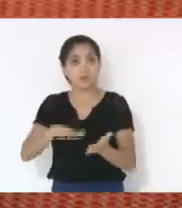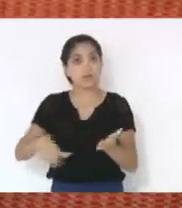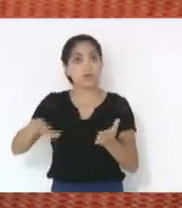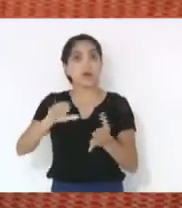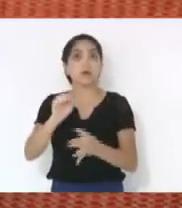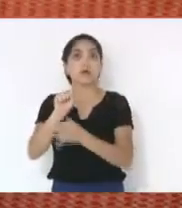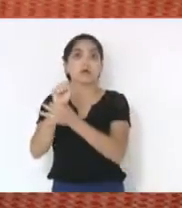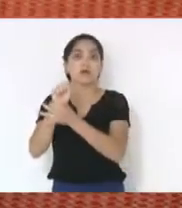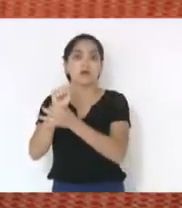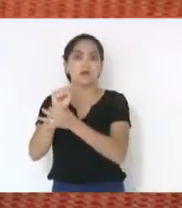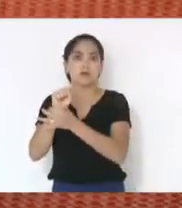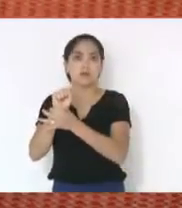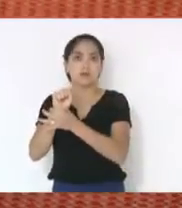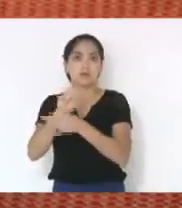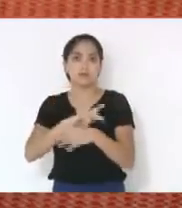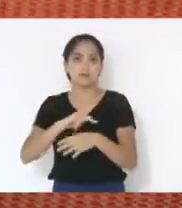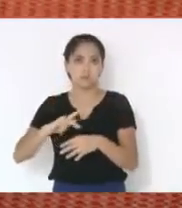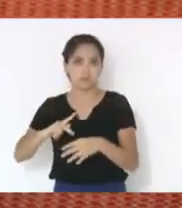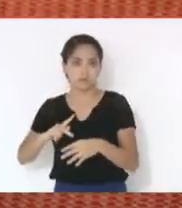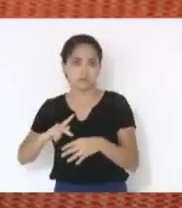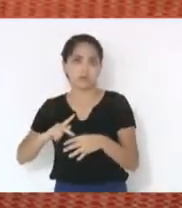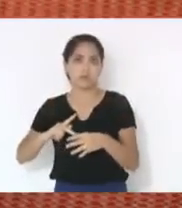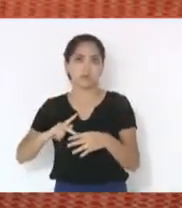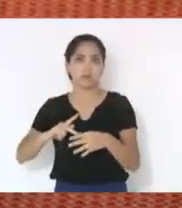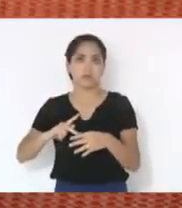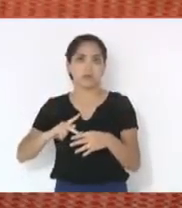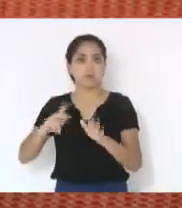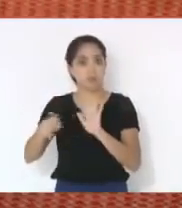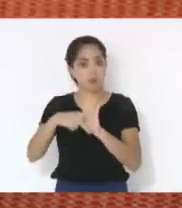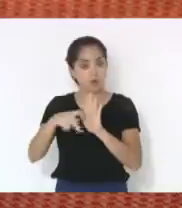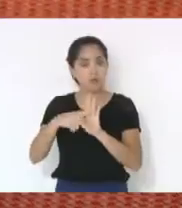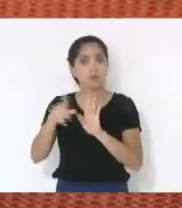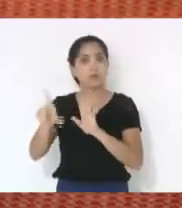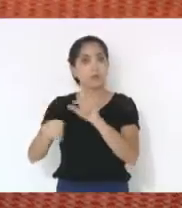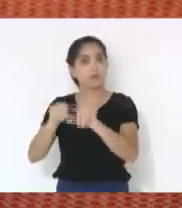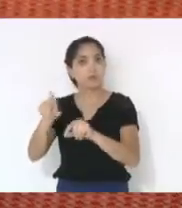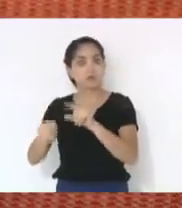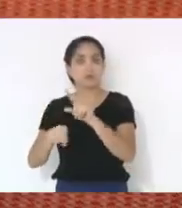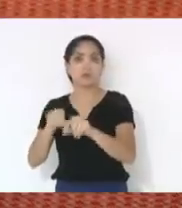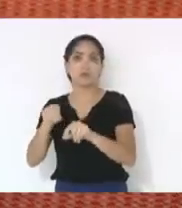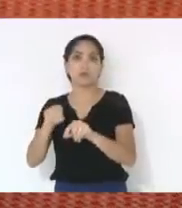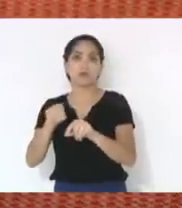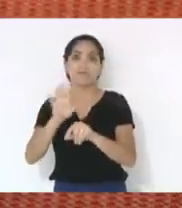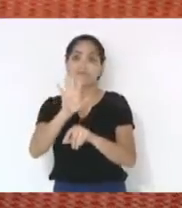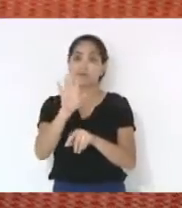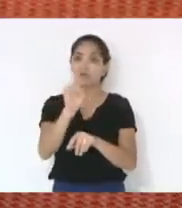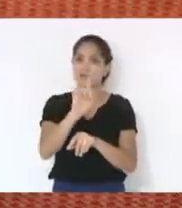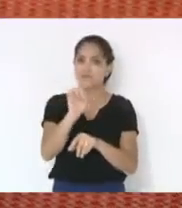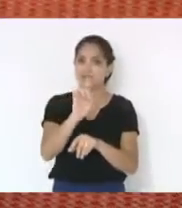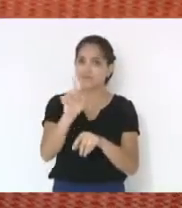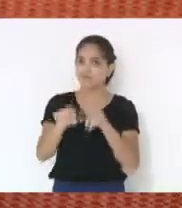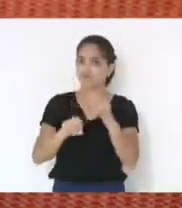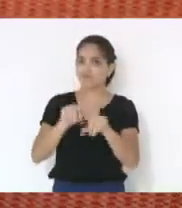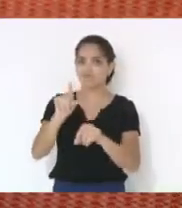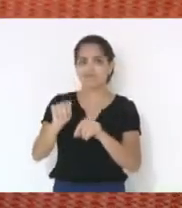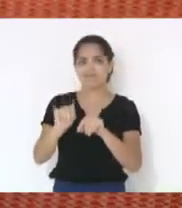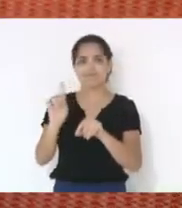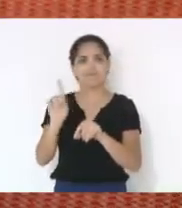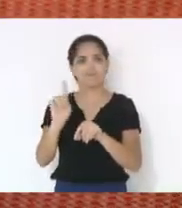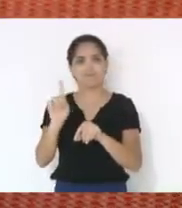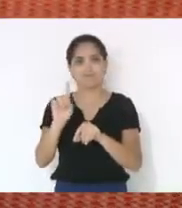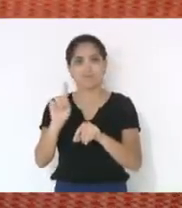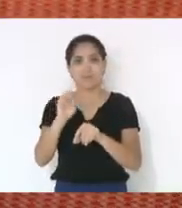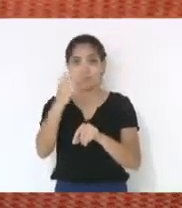segurança escolha. Aliás, e não vão escolher a pessoa para ser secretária. É três